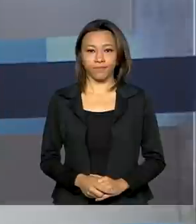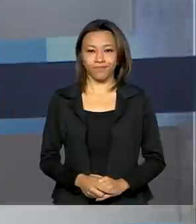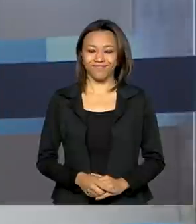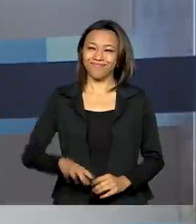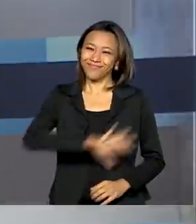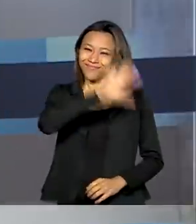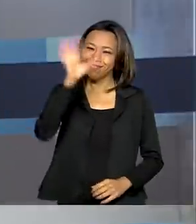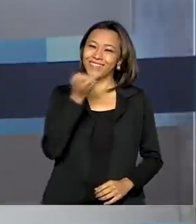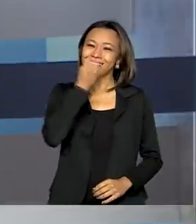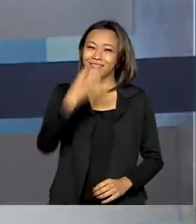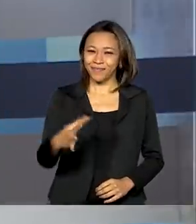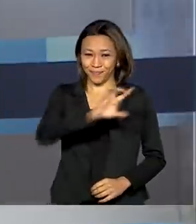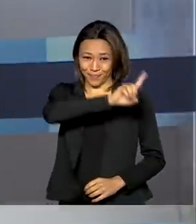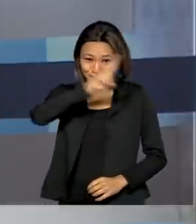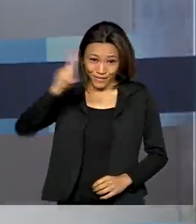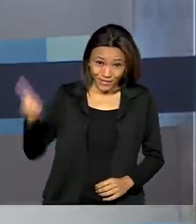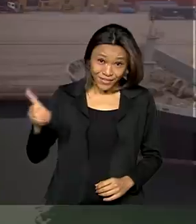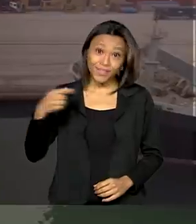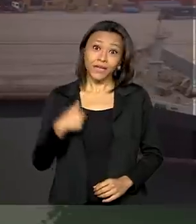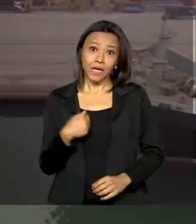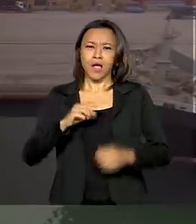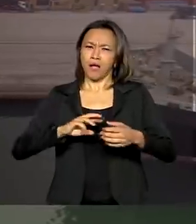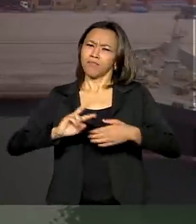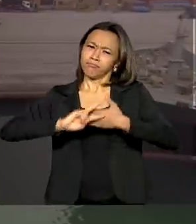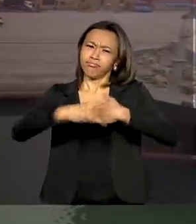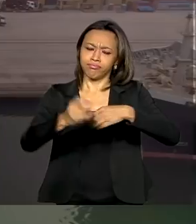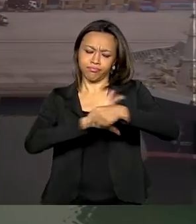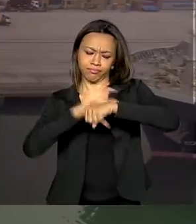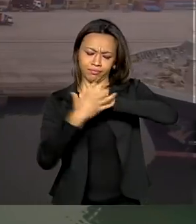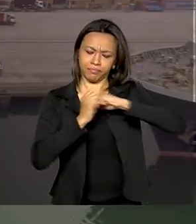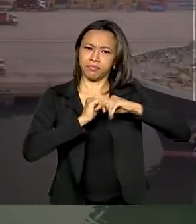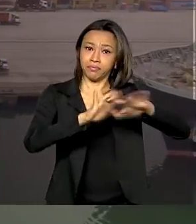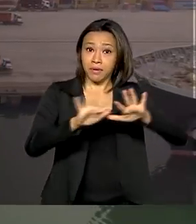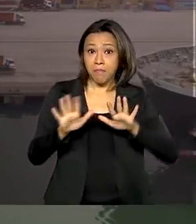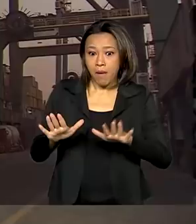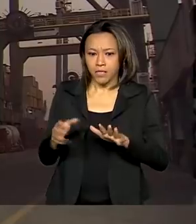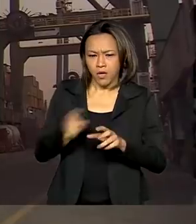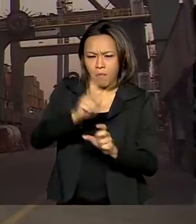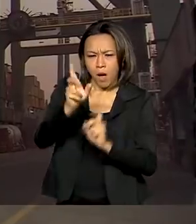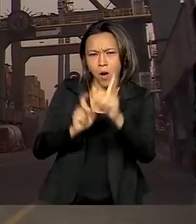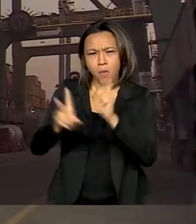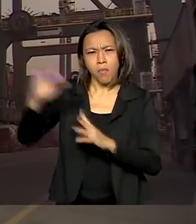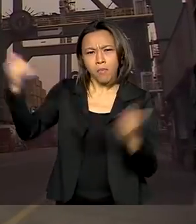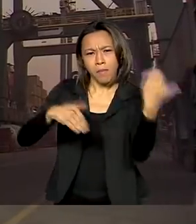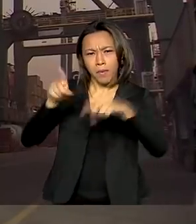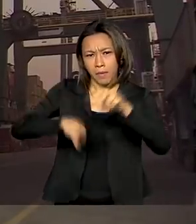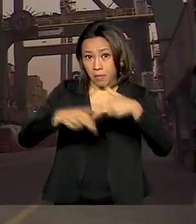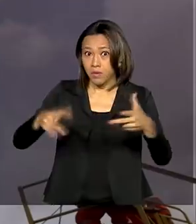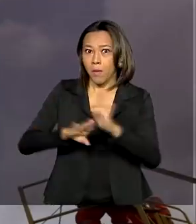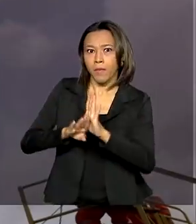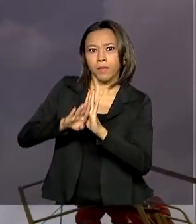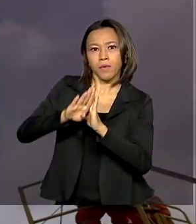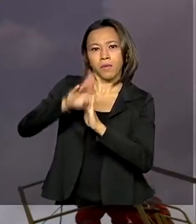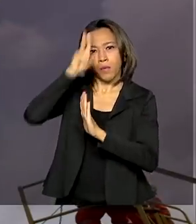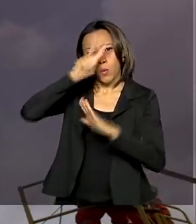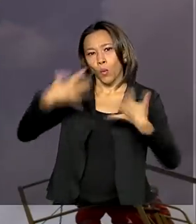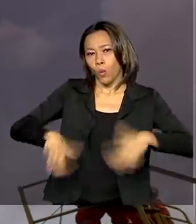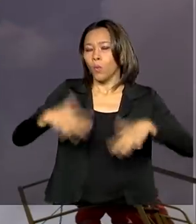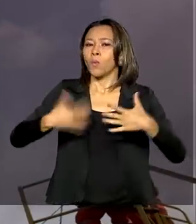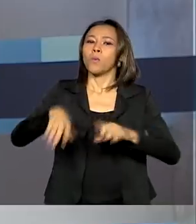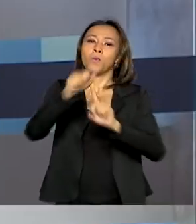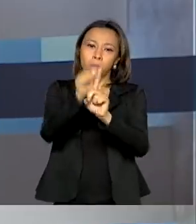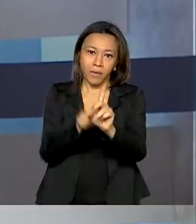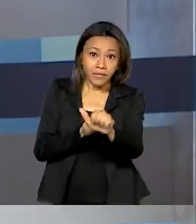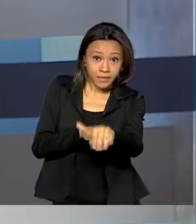Olá, bom dia. Apesar da pandemia, a balança comercial brasileira registra superávit histórico para o mês de